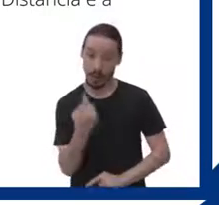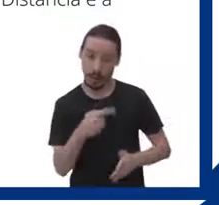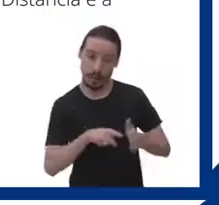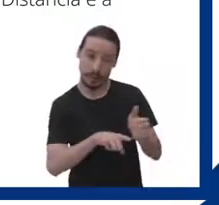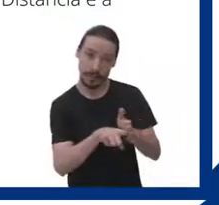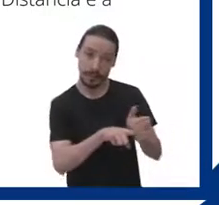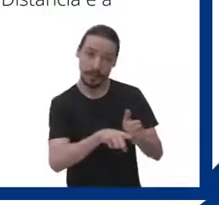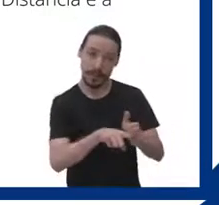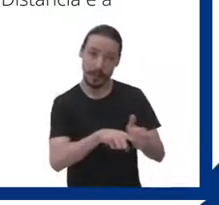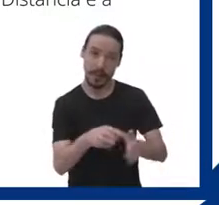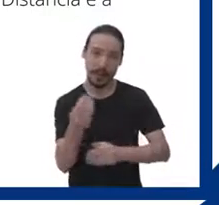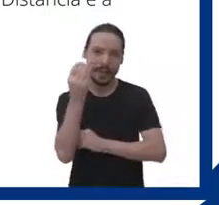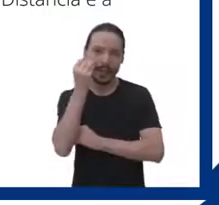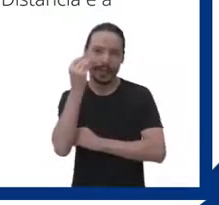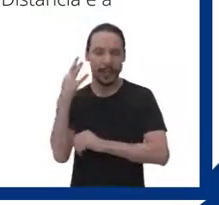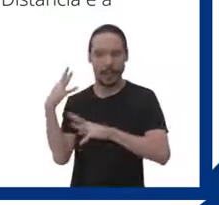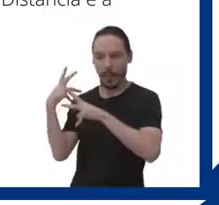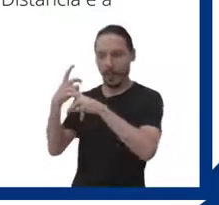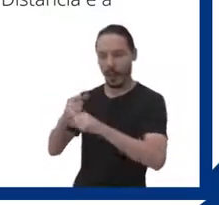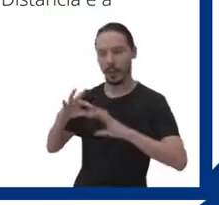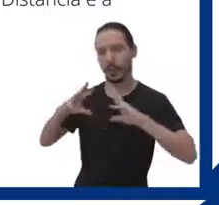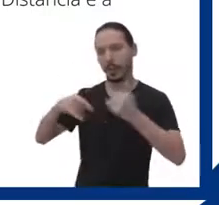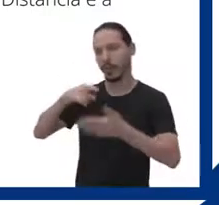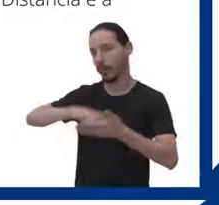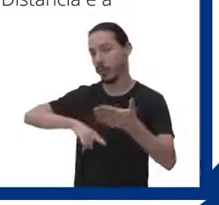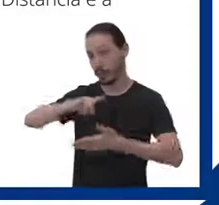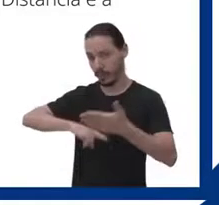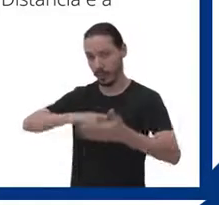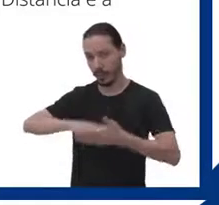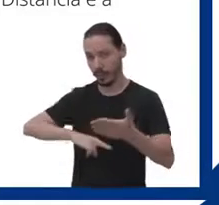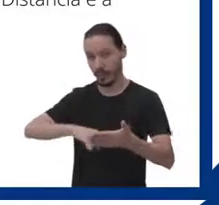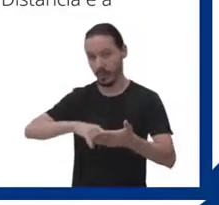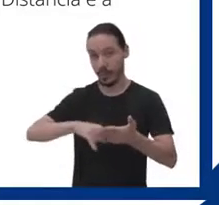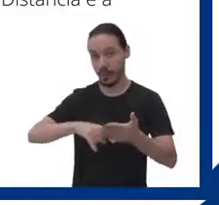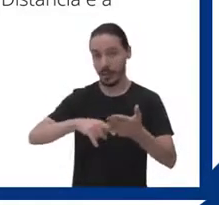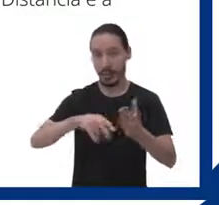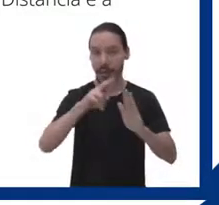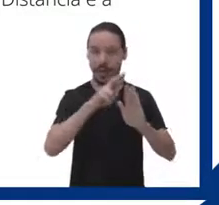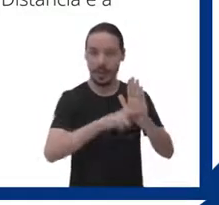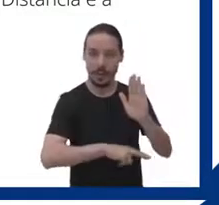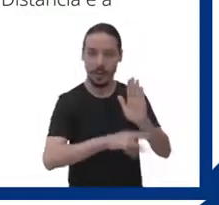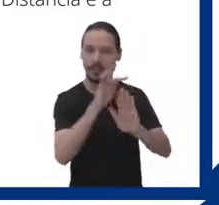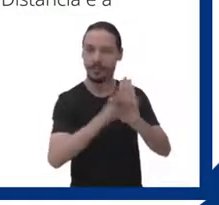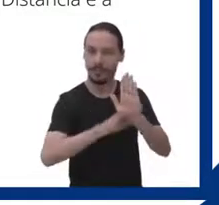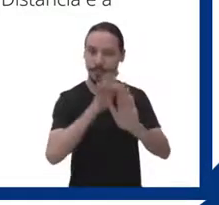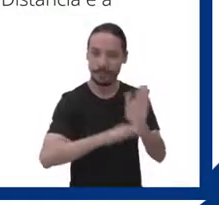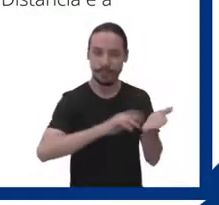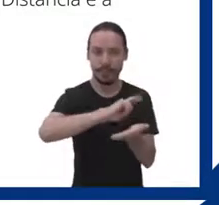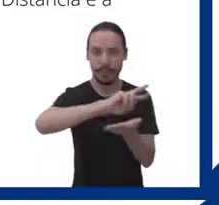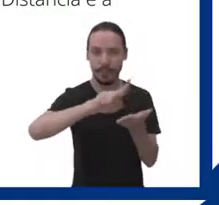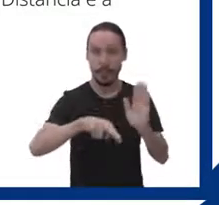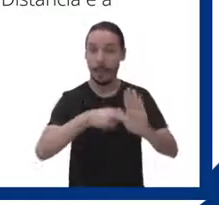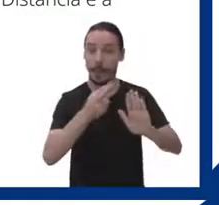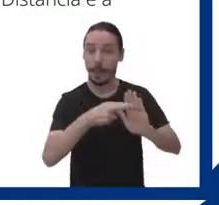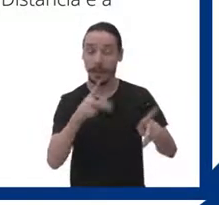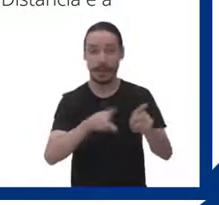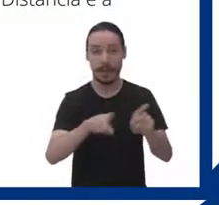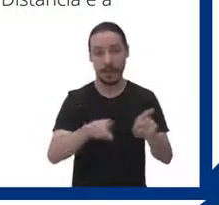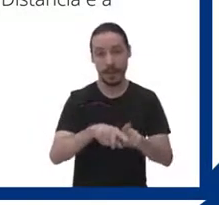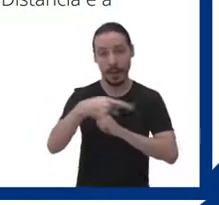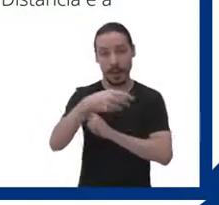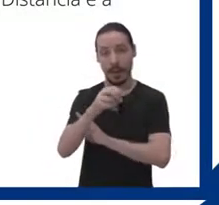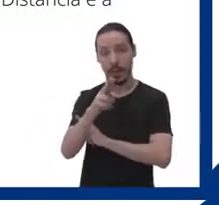pesquisa com intenção de resgatar toda a documentação institucional, como memorandos, relatórios, resoluções,